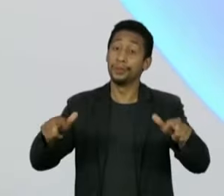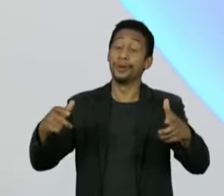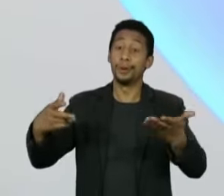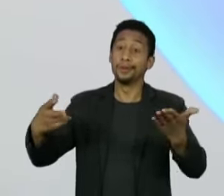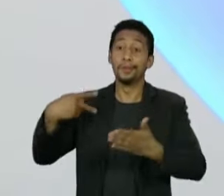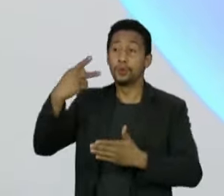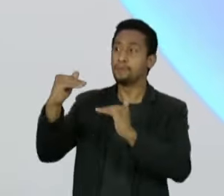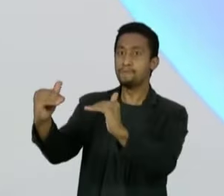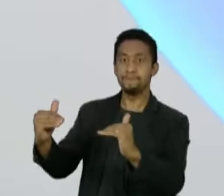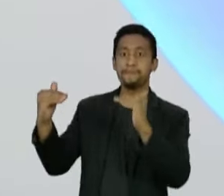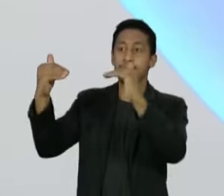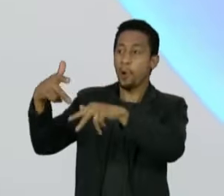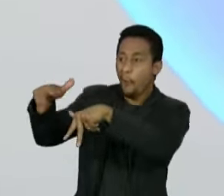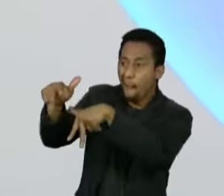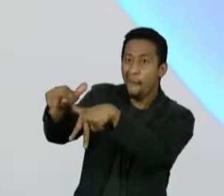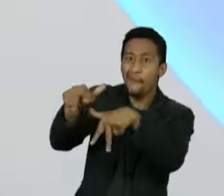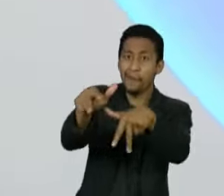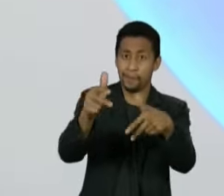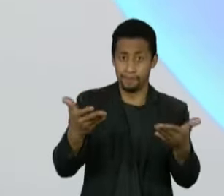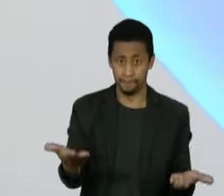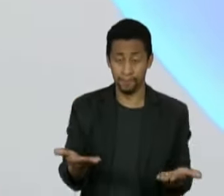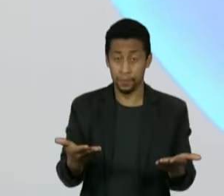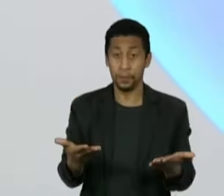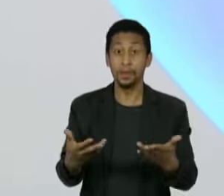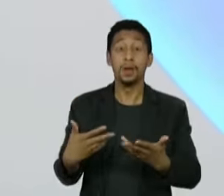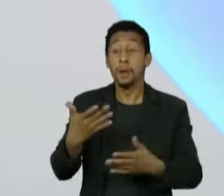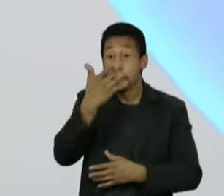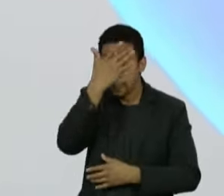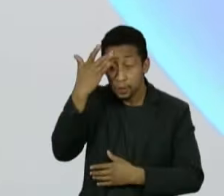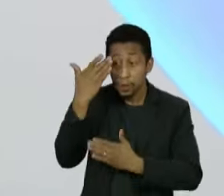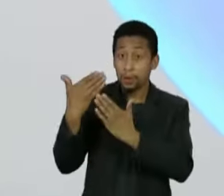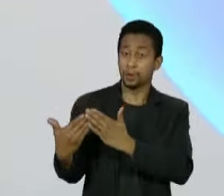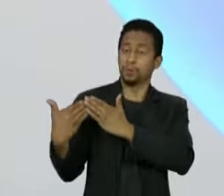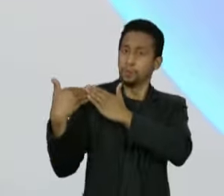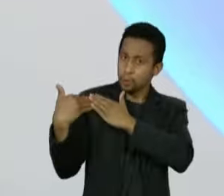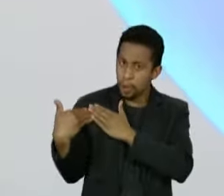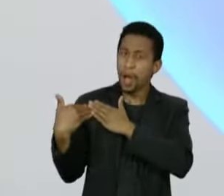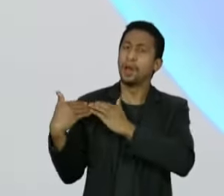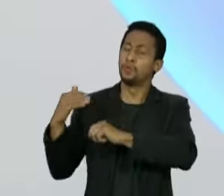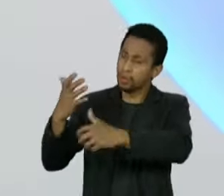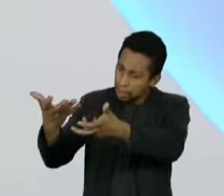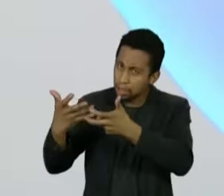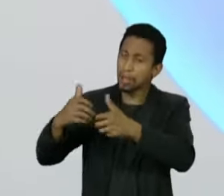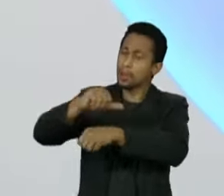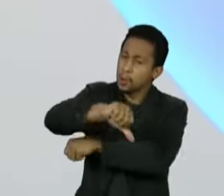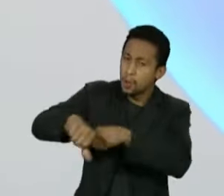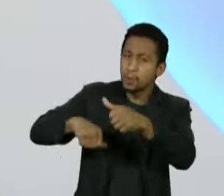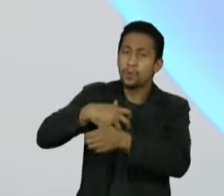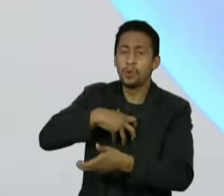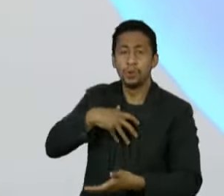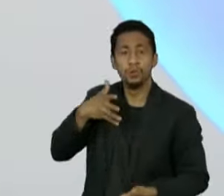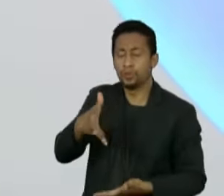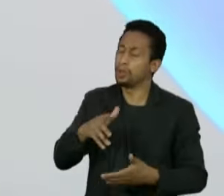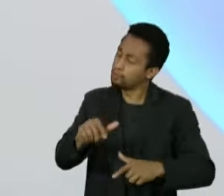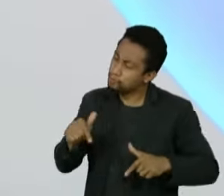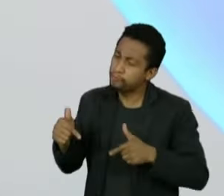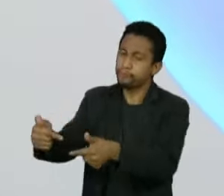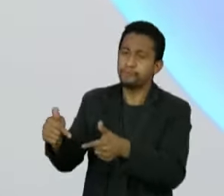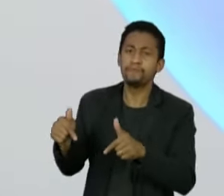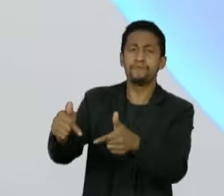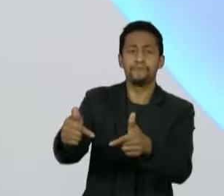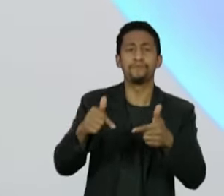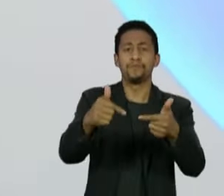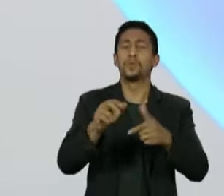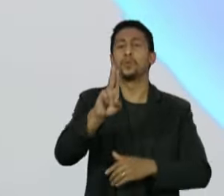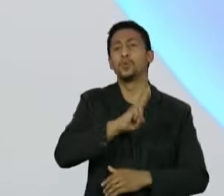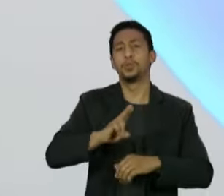E o papel de quem está aqui sentado numa cadeira de renovação, defendendo que mude o sistema, é enfrentar usando todas as armas possíveis na